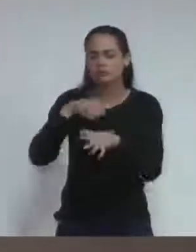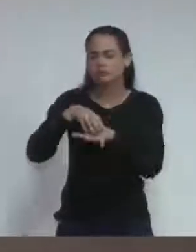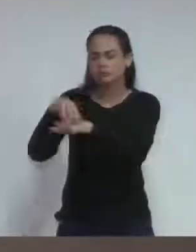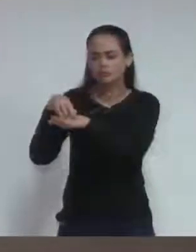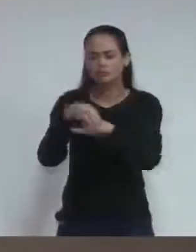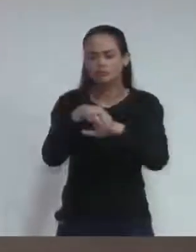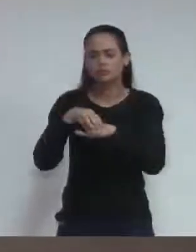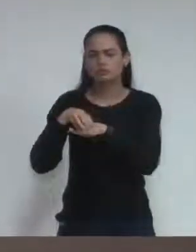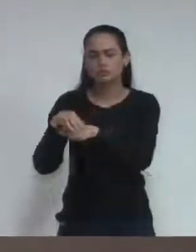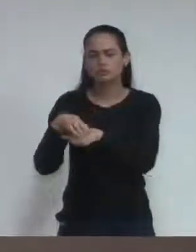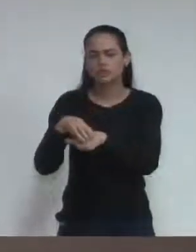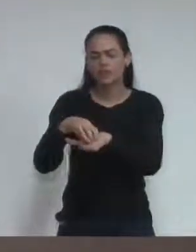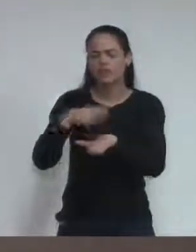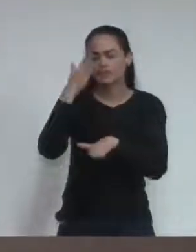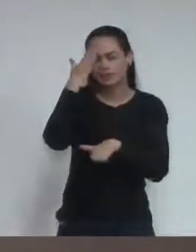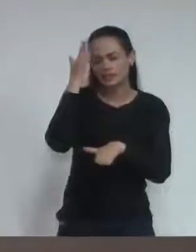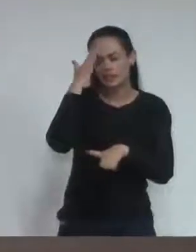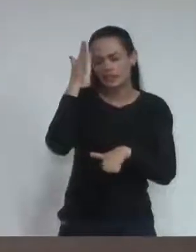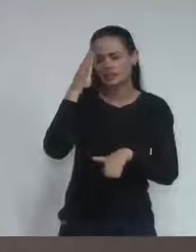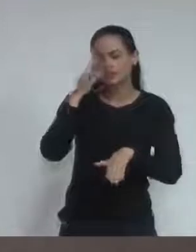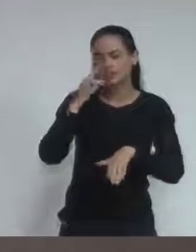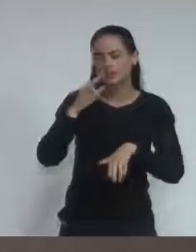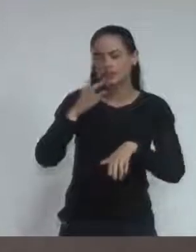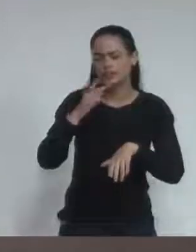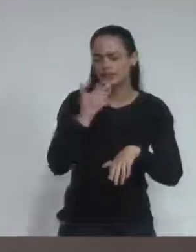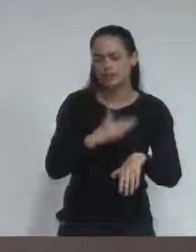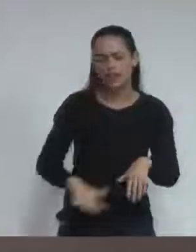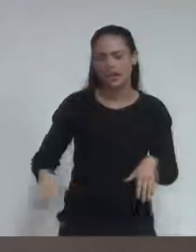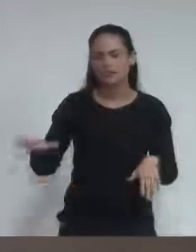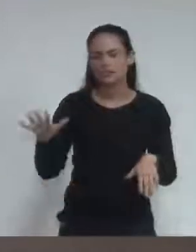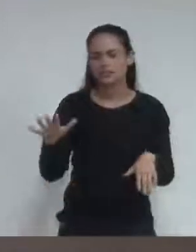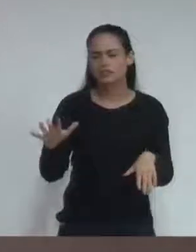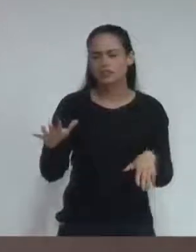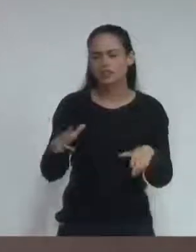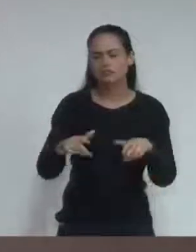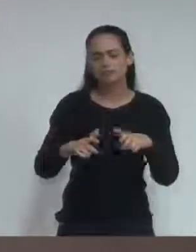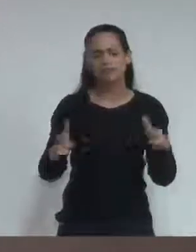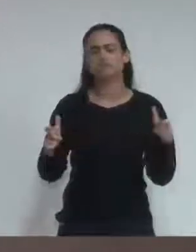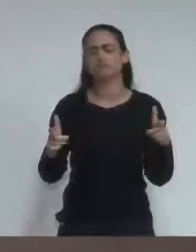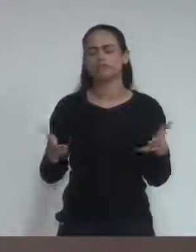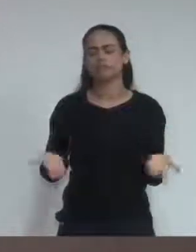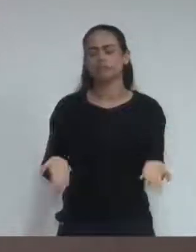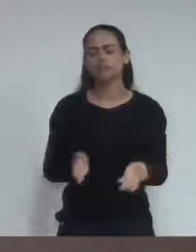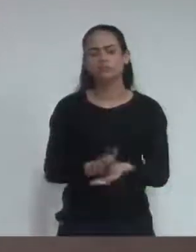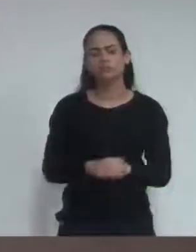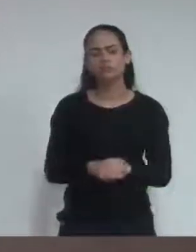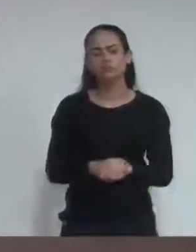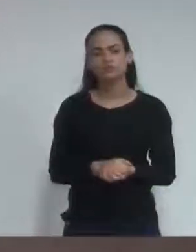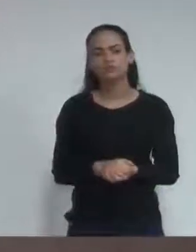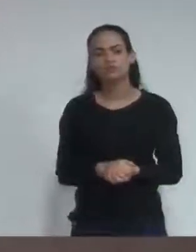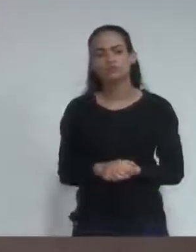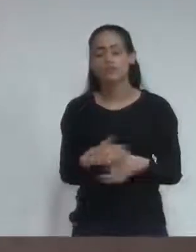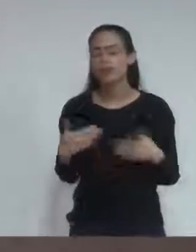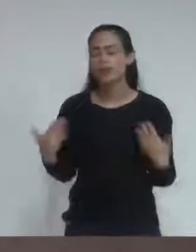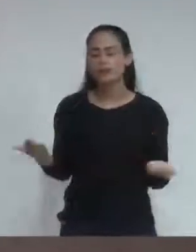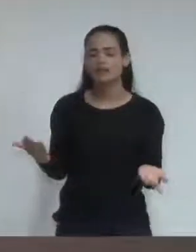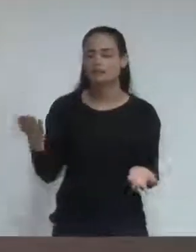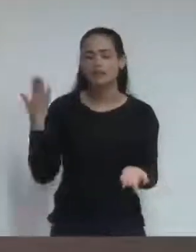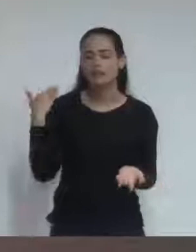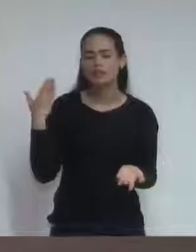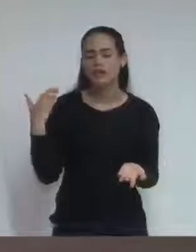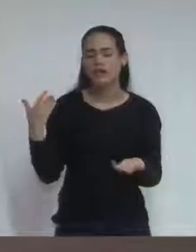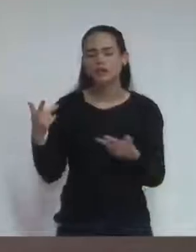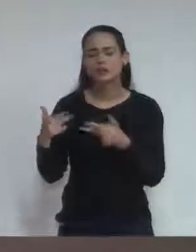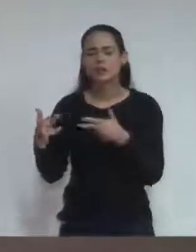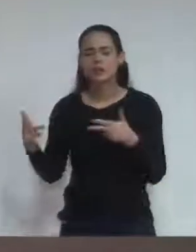é grande. E ela disse que havia falado com o secretário, mas naquele momento não tinha nenhuma